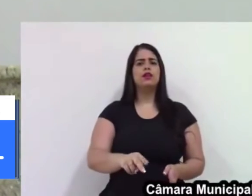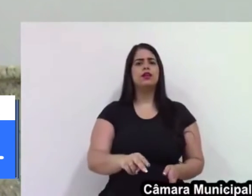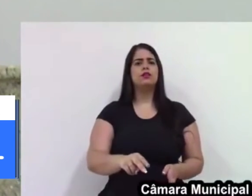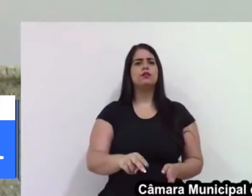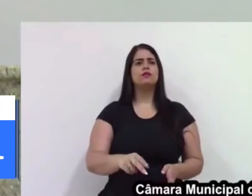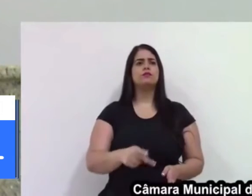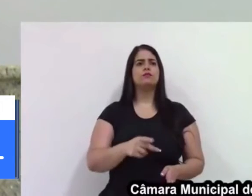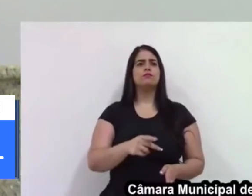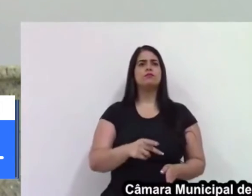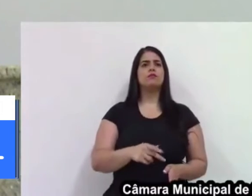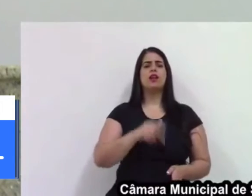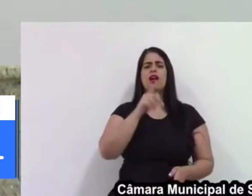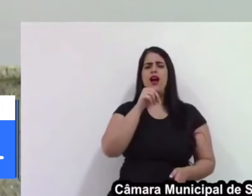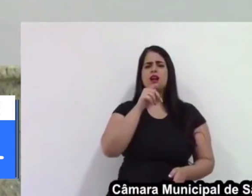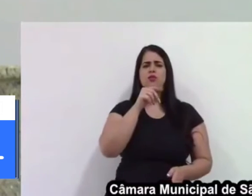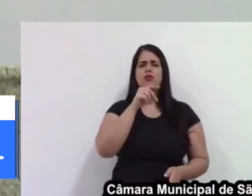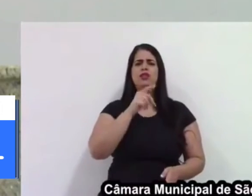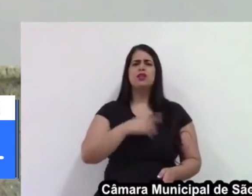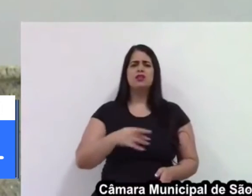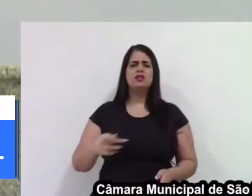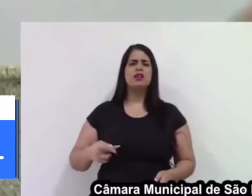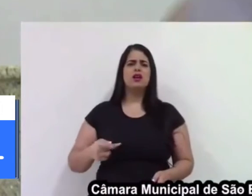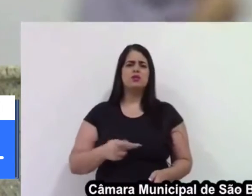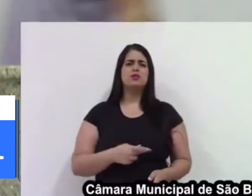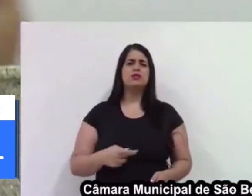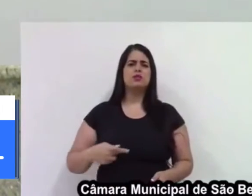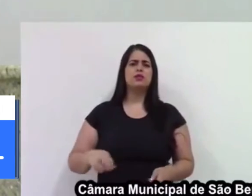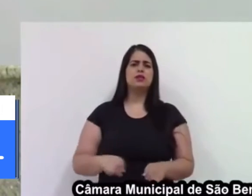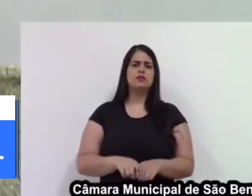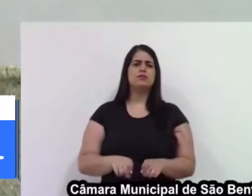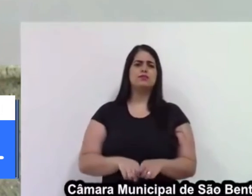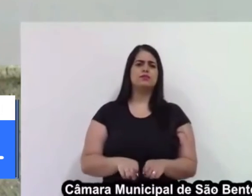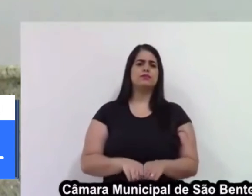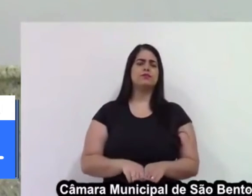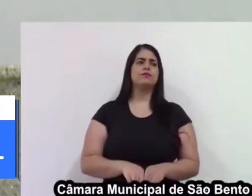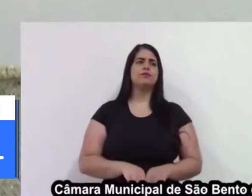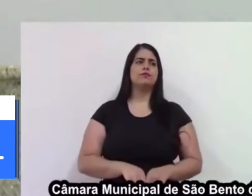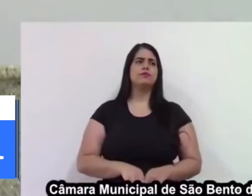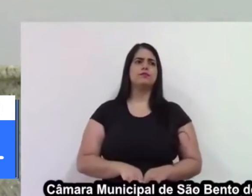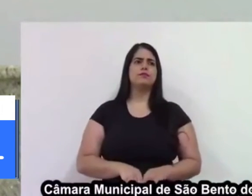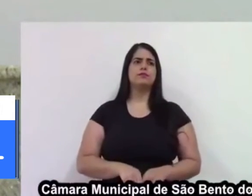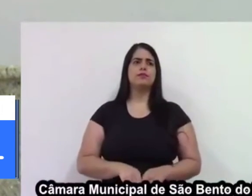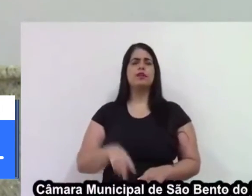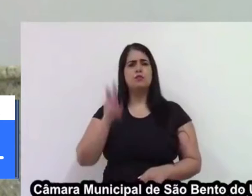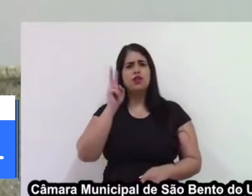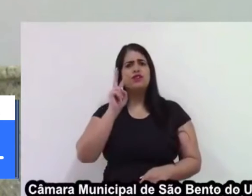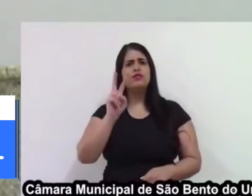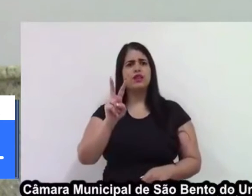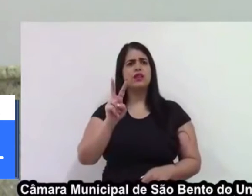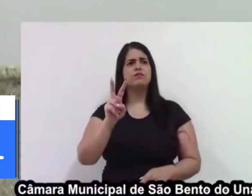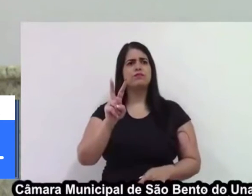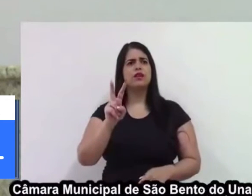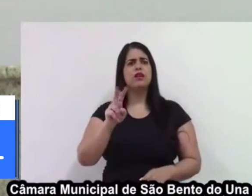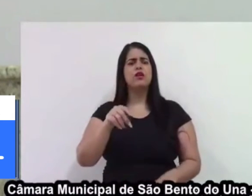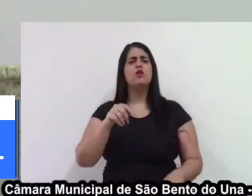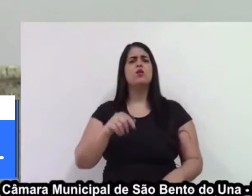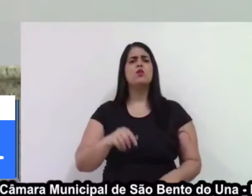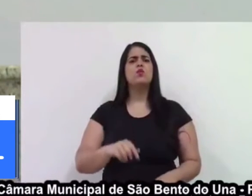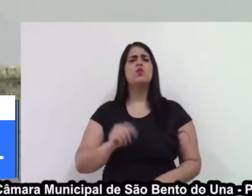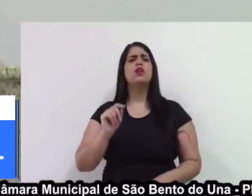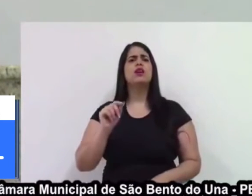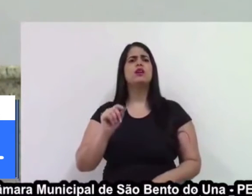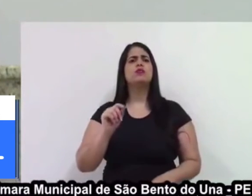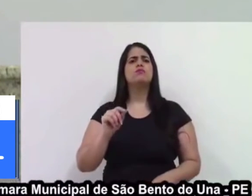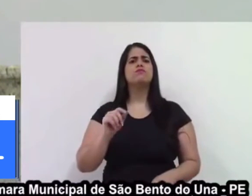saúde quando precisa. E a gente pode acompanhar de perto as necessidades e